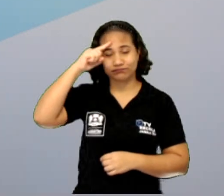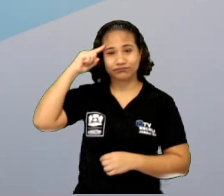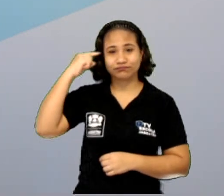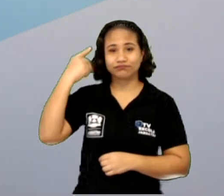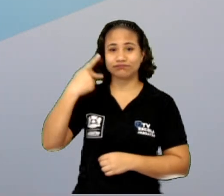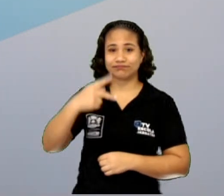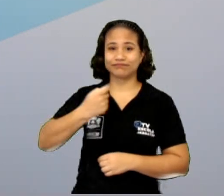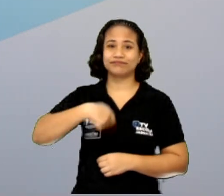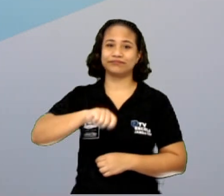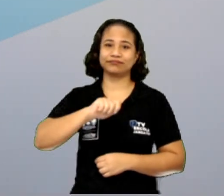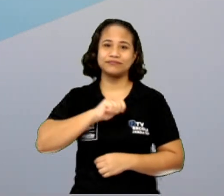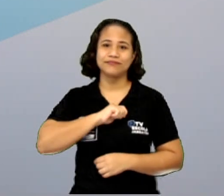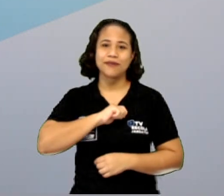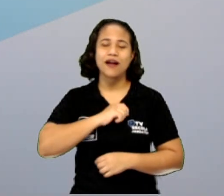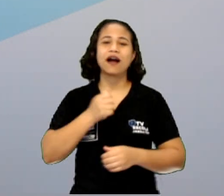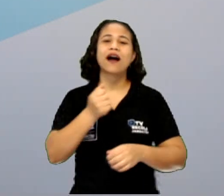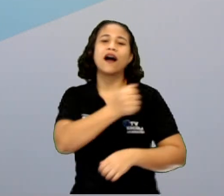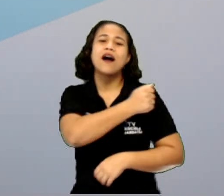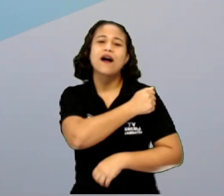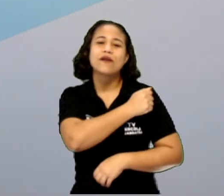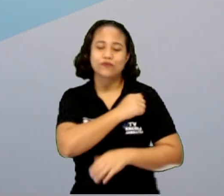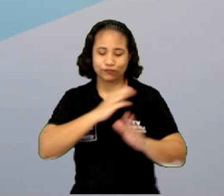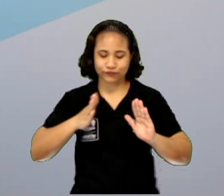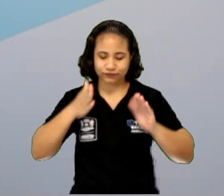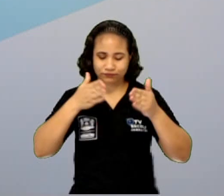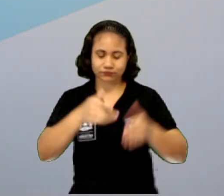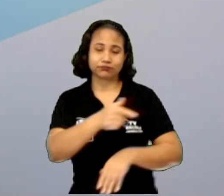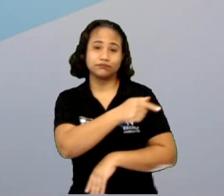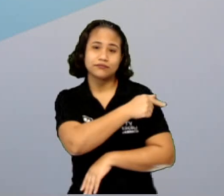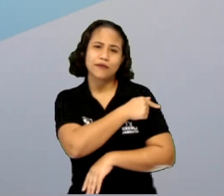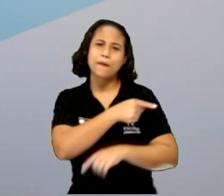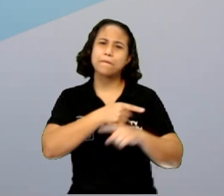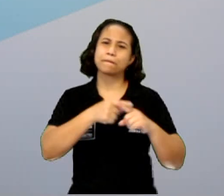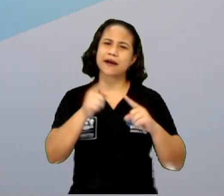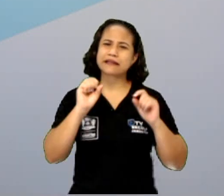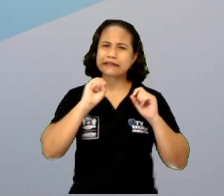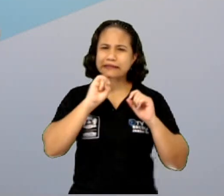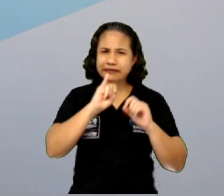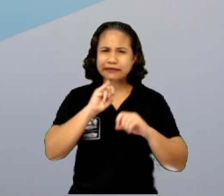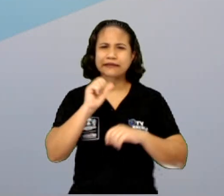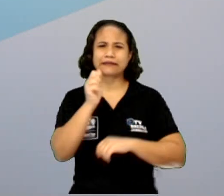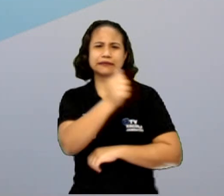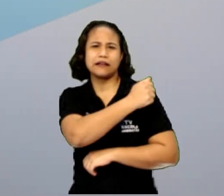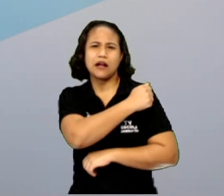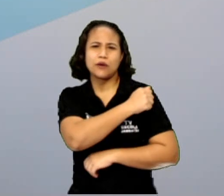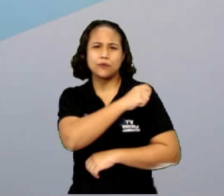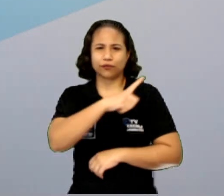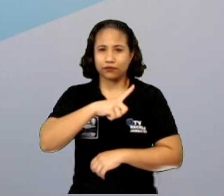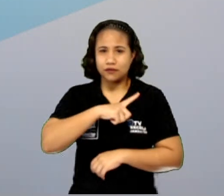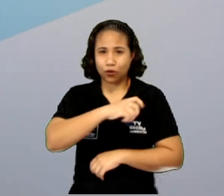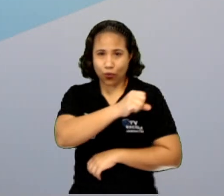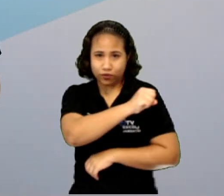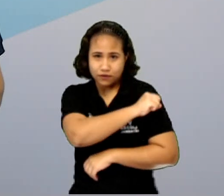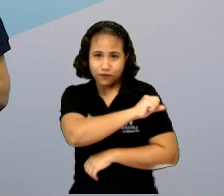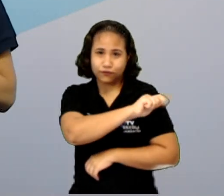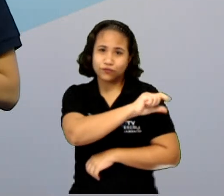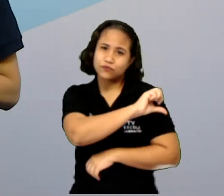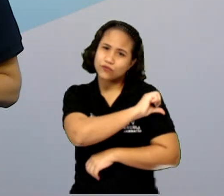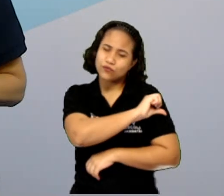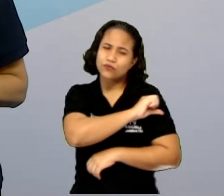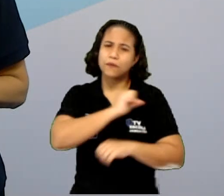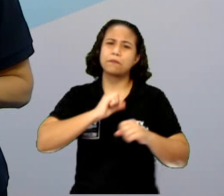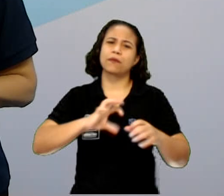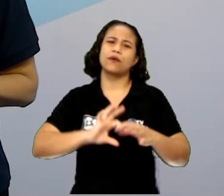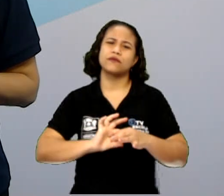voltada para os alunos do sétimo ano. Mas vocês, alunos do oitavo e do nono, permanecem aqui com a gente porque este é um